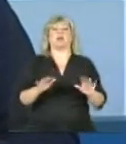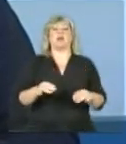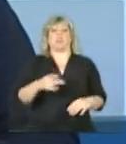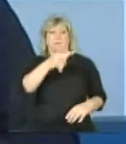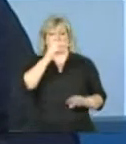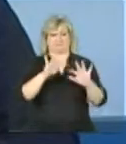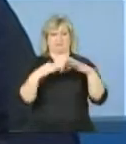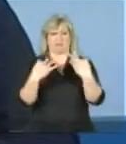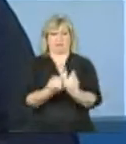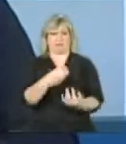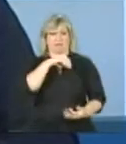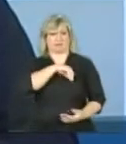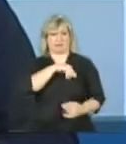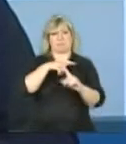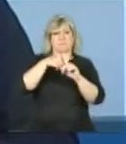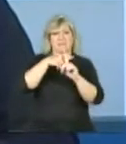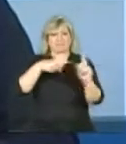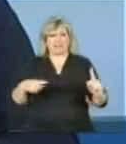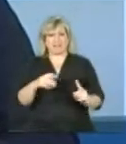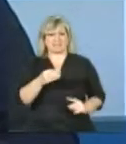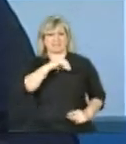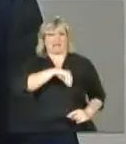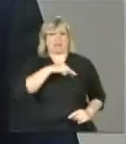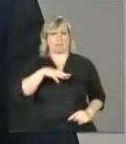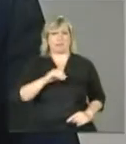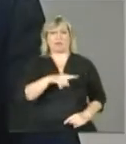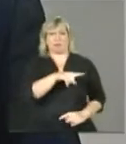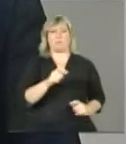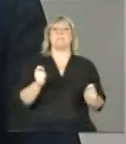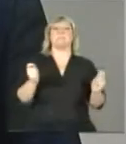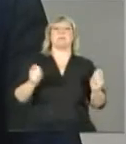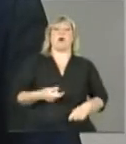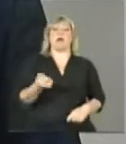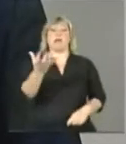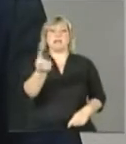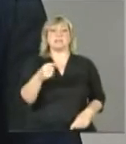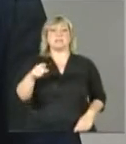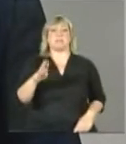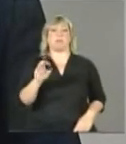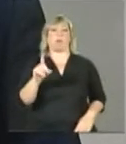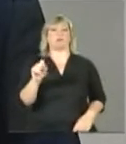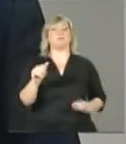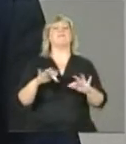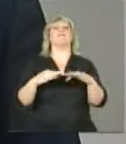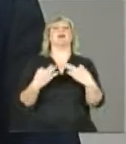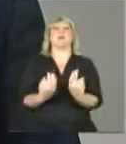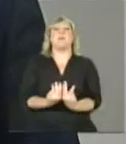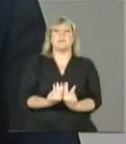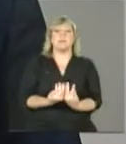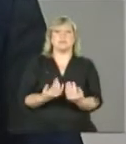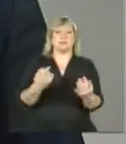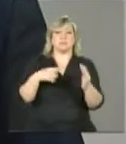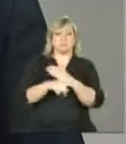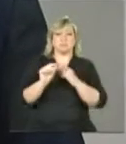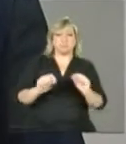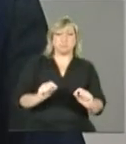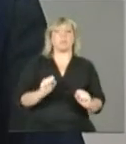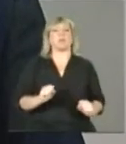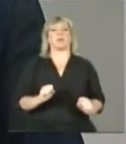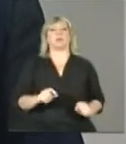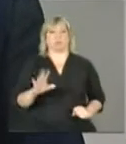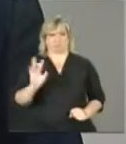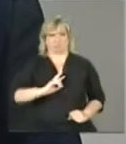meio salário mínimo ainda pode receber o benefício? Para o programa Bolsa Família, em nenhum caso. Se a família